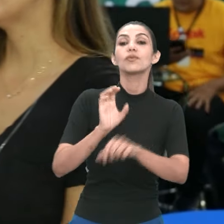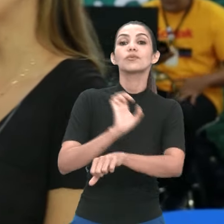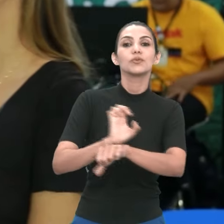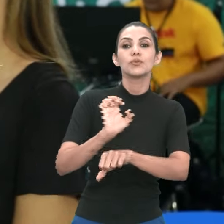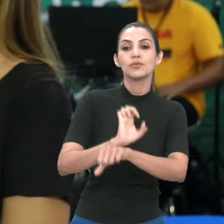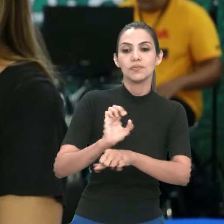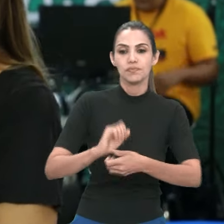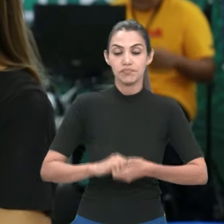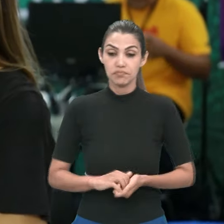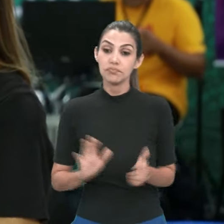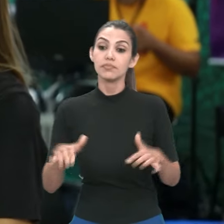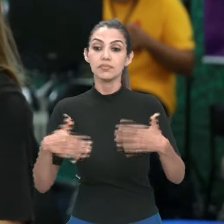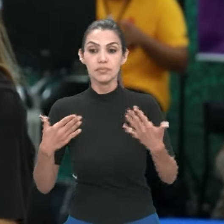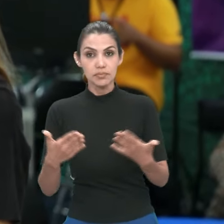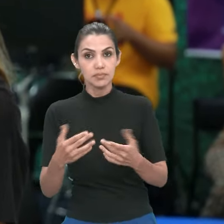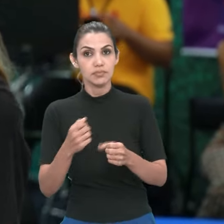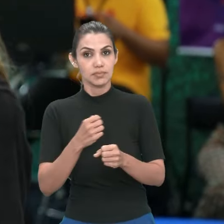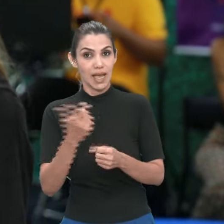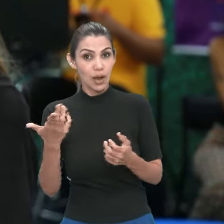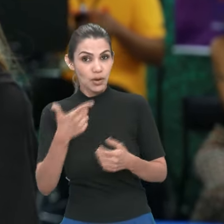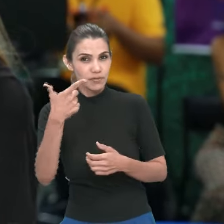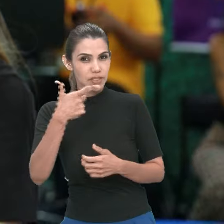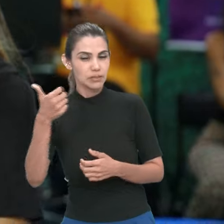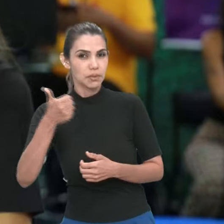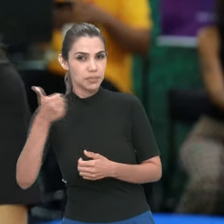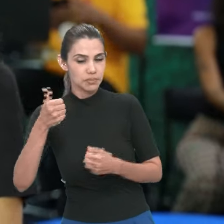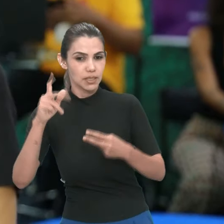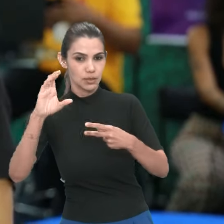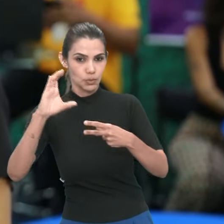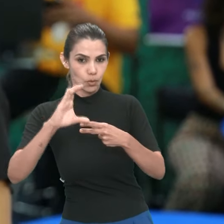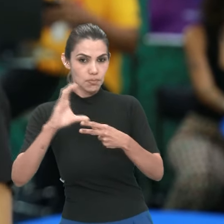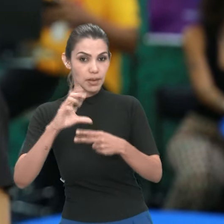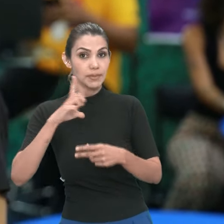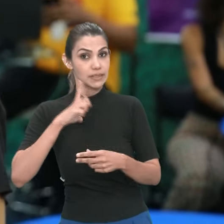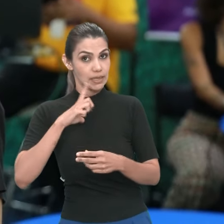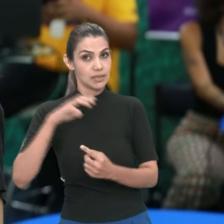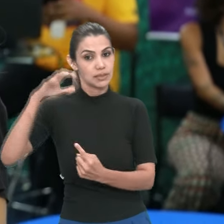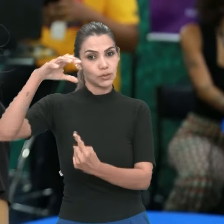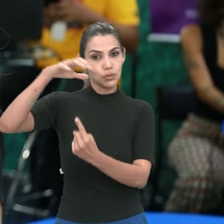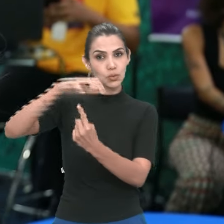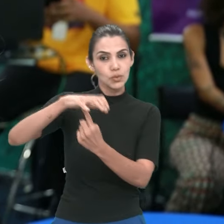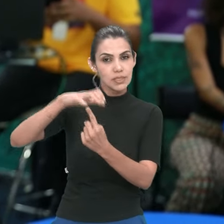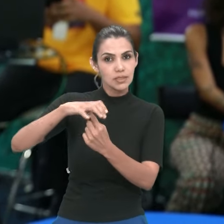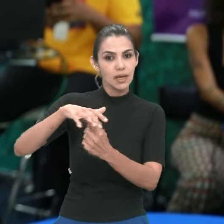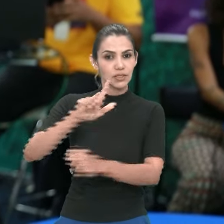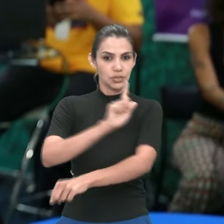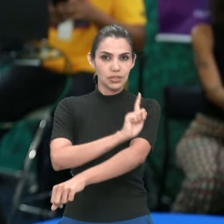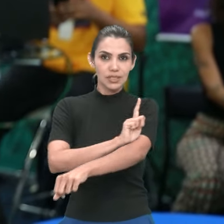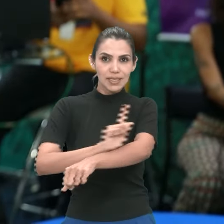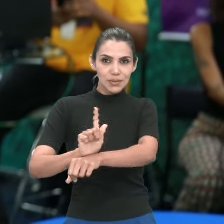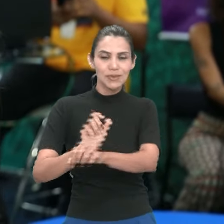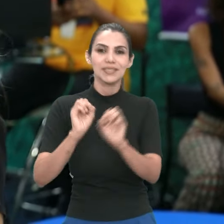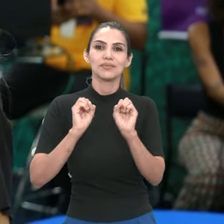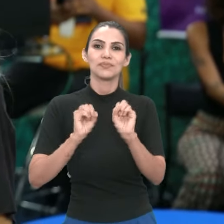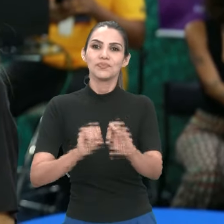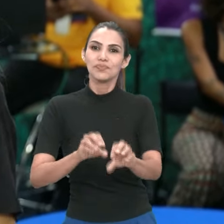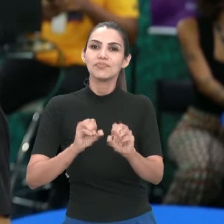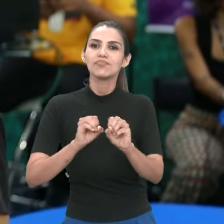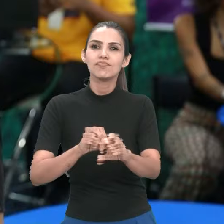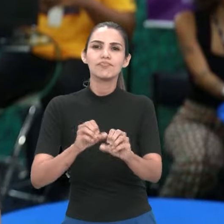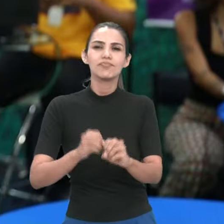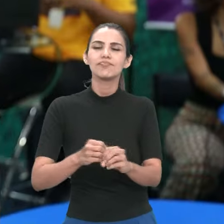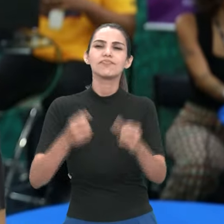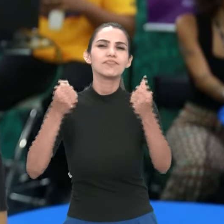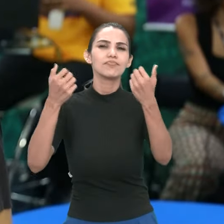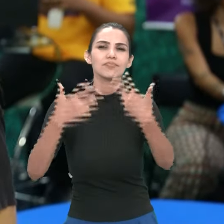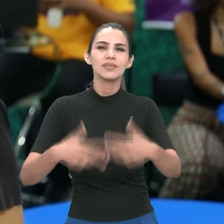Bom, nessa 21ª edição do Compex, trouxemos aqui no estande da graduação do ensino, para falar com